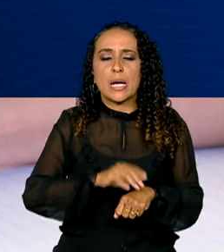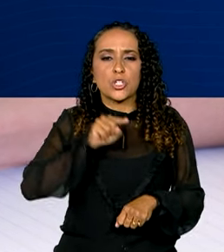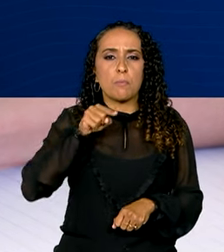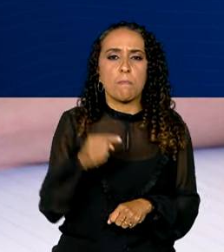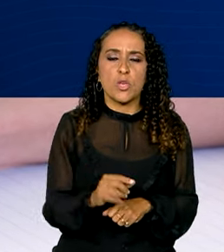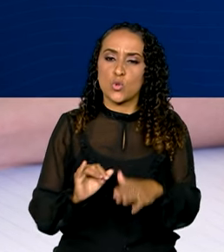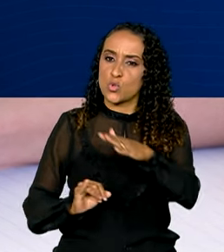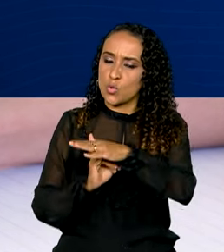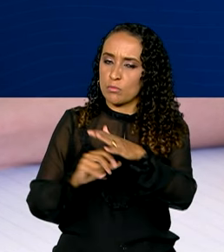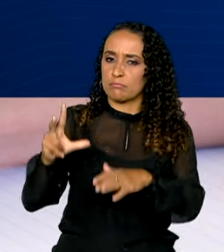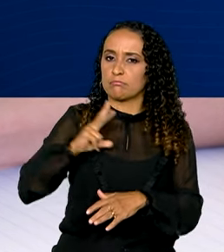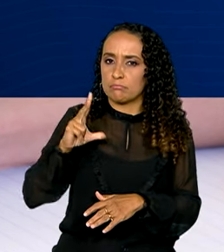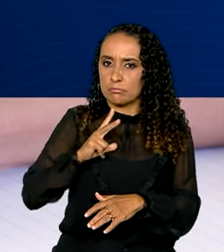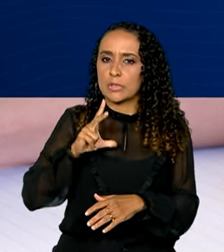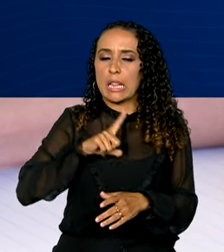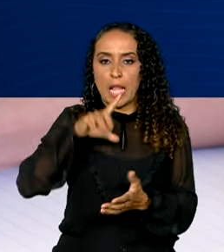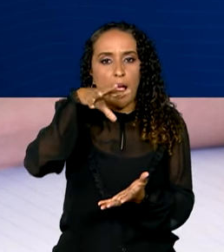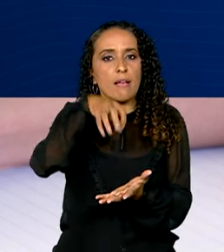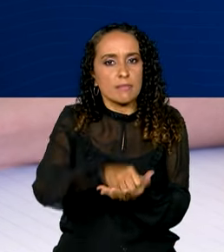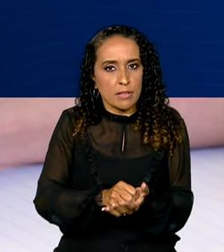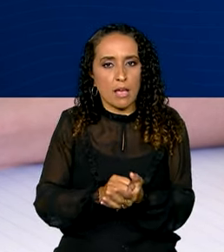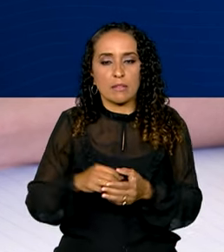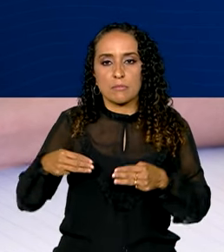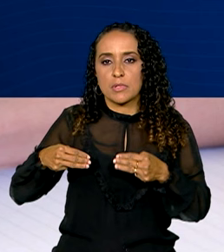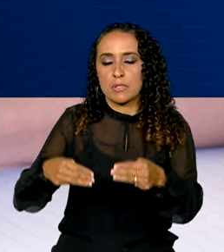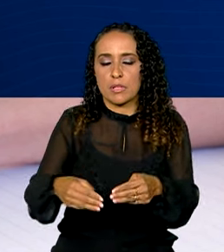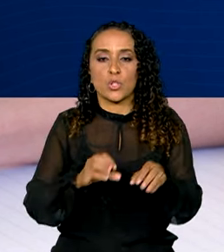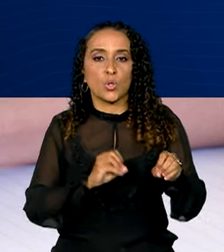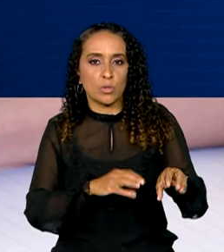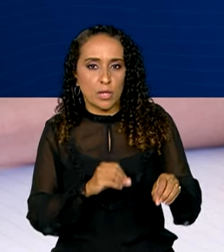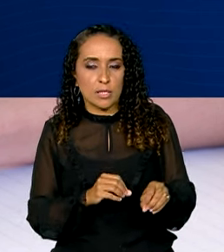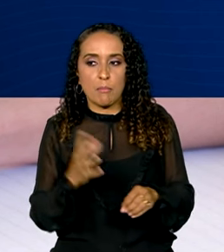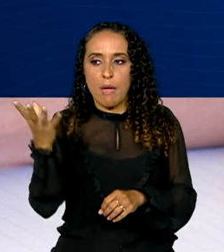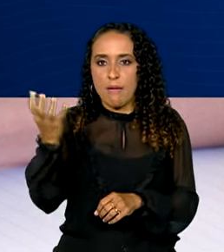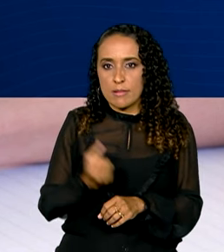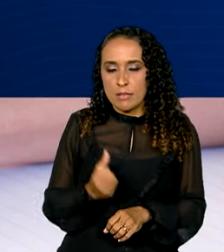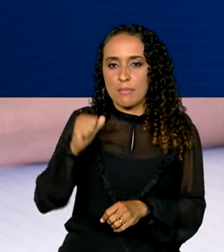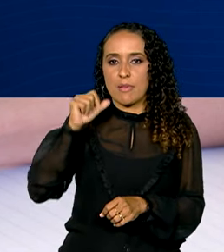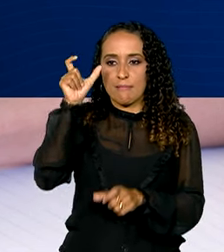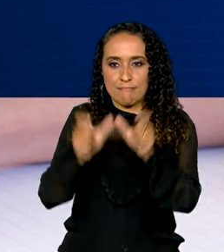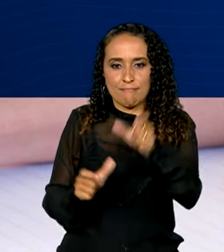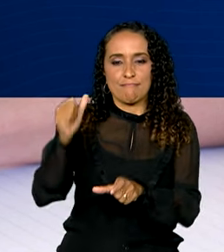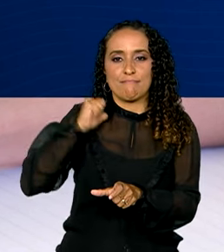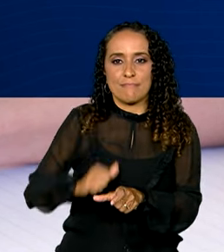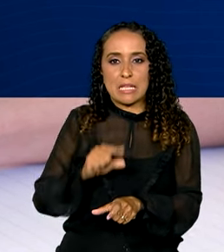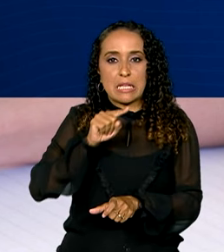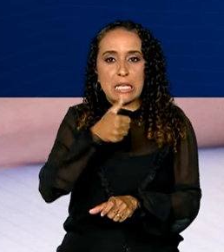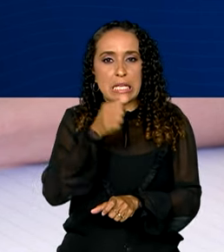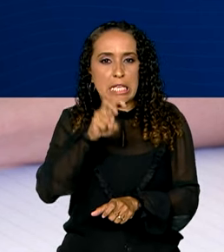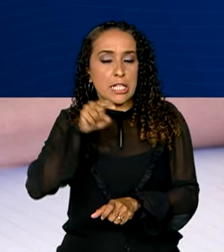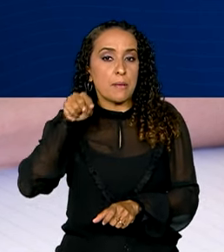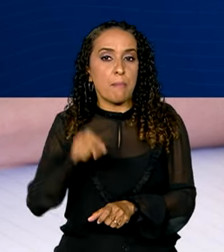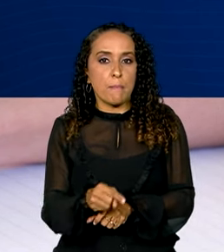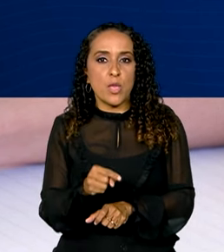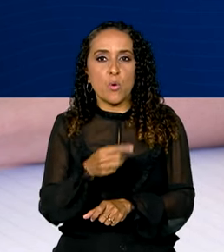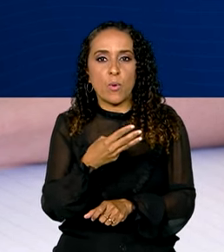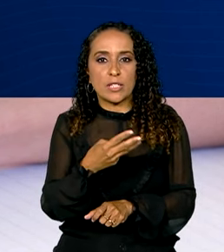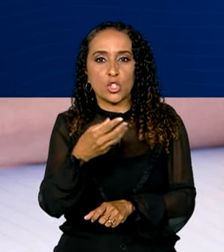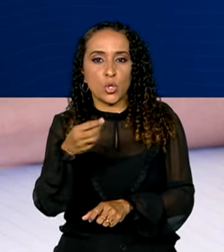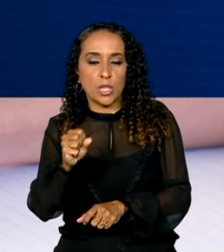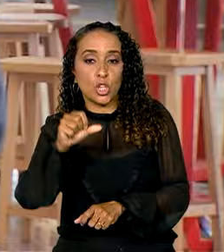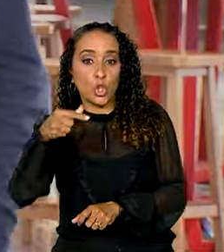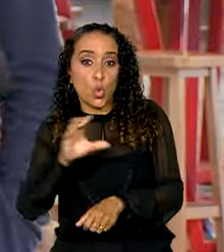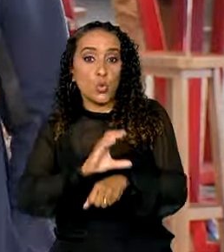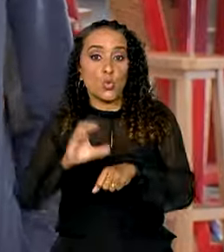instituições privadas estão cadastradas no Ministério da Educação para receber os bolsistas em 15.482